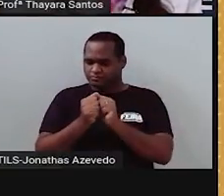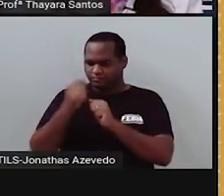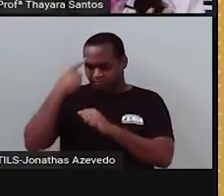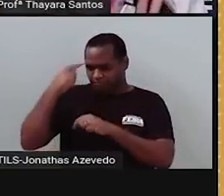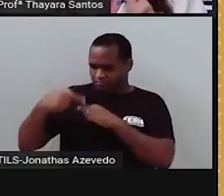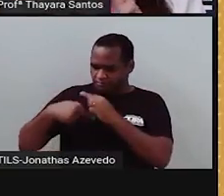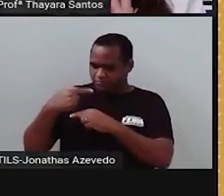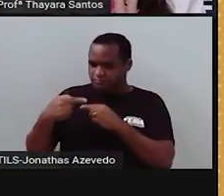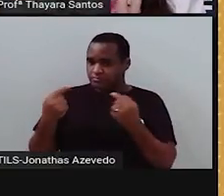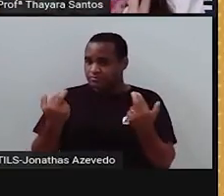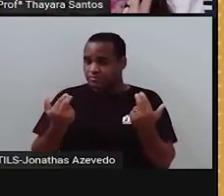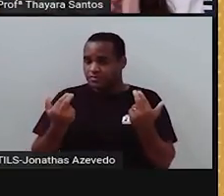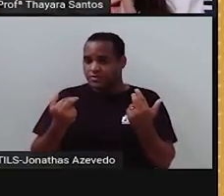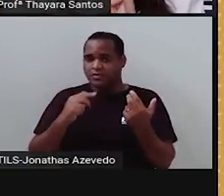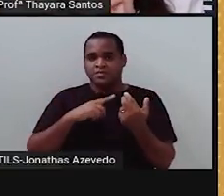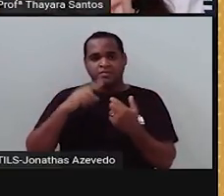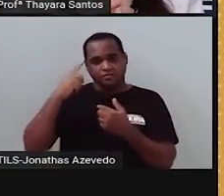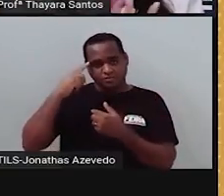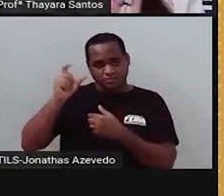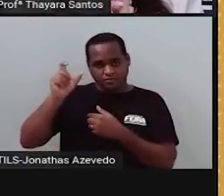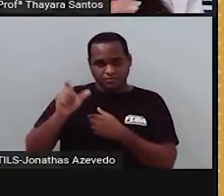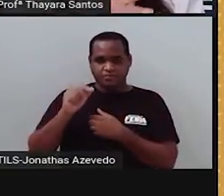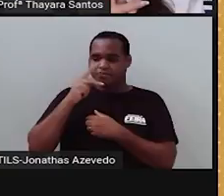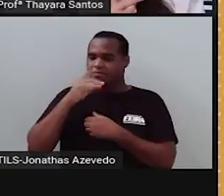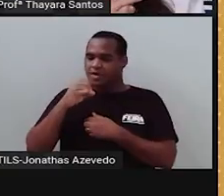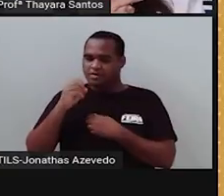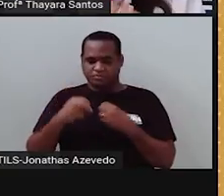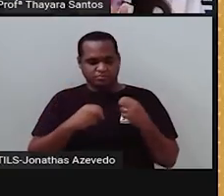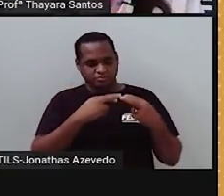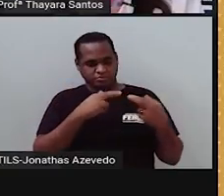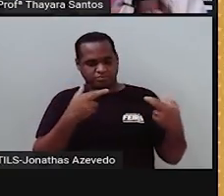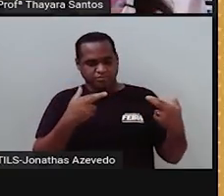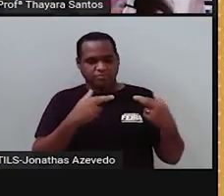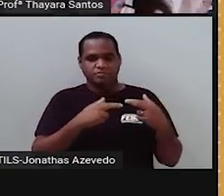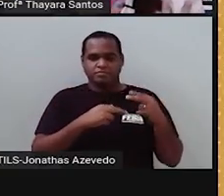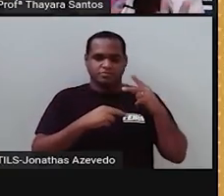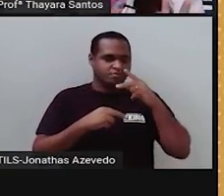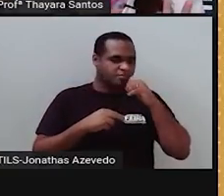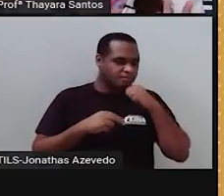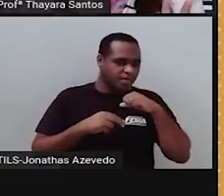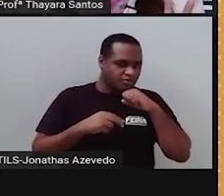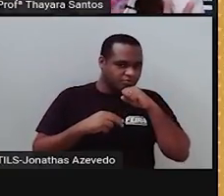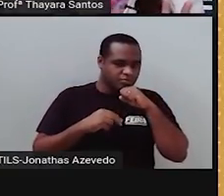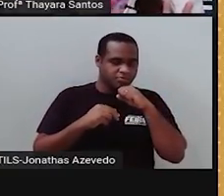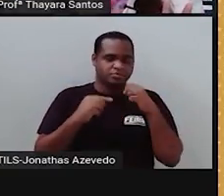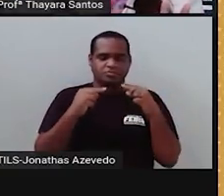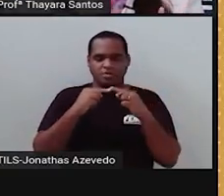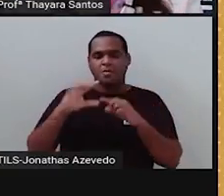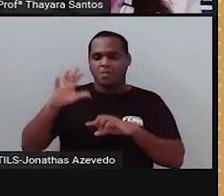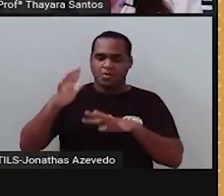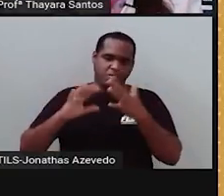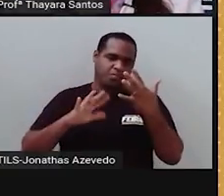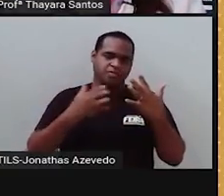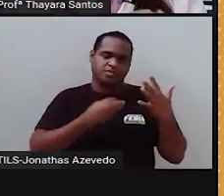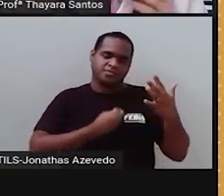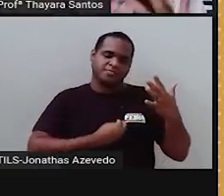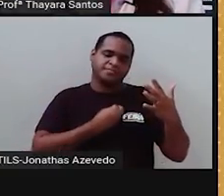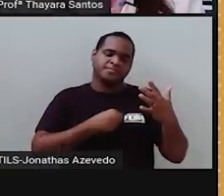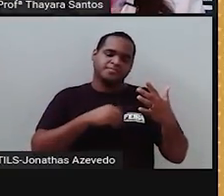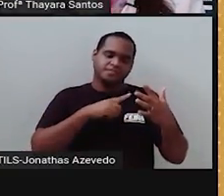alelos. A gente herdou um alelo do pai e o outro alelo da nossa mãe. A mesma coisa acontece com os outros organismos.